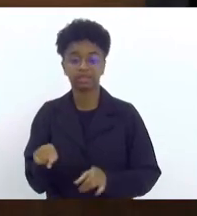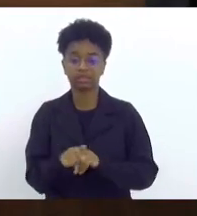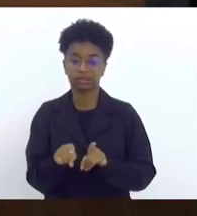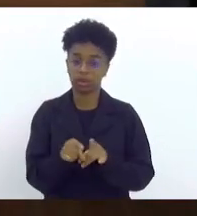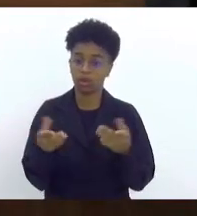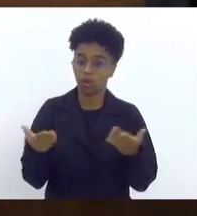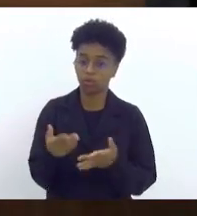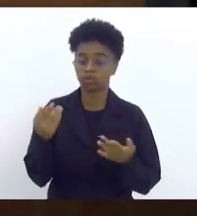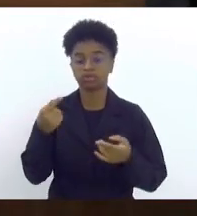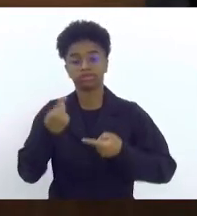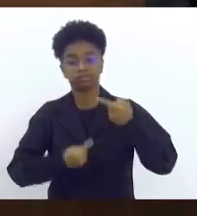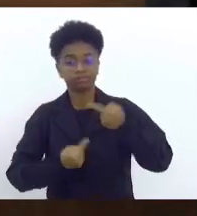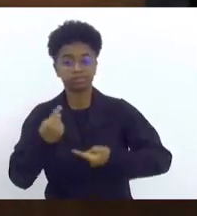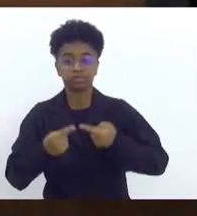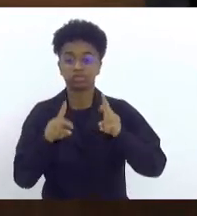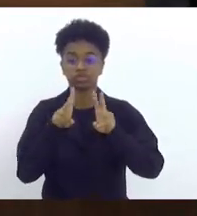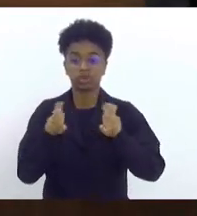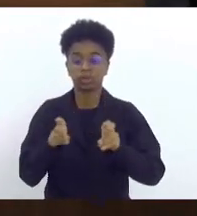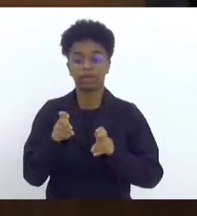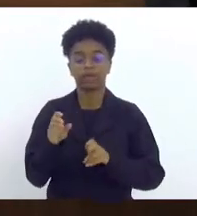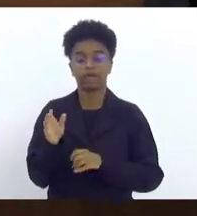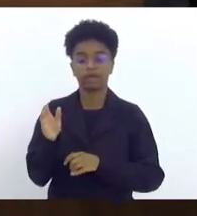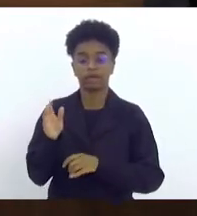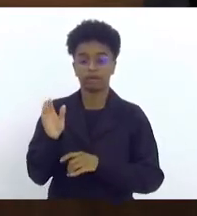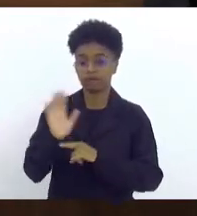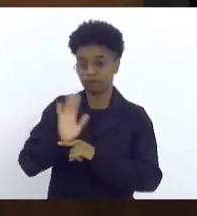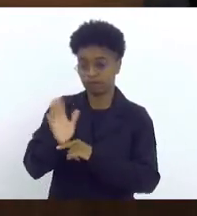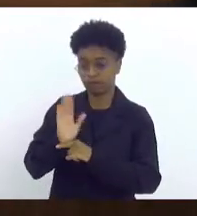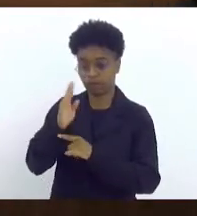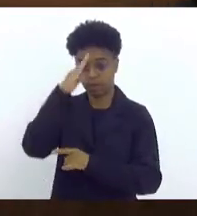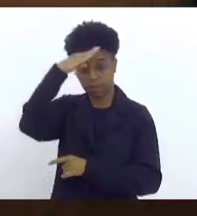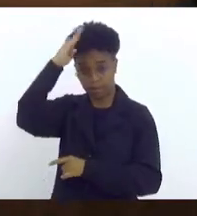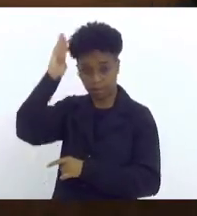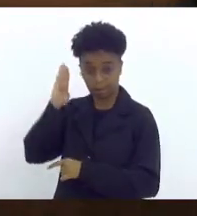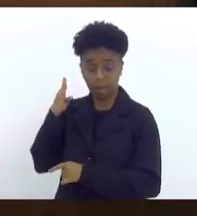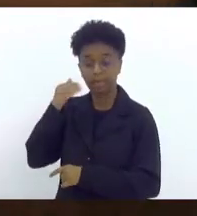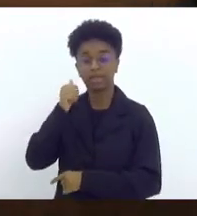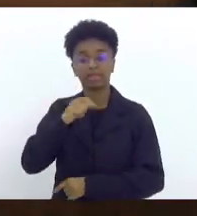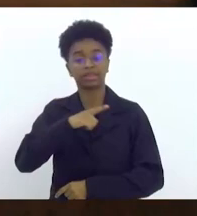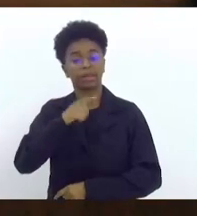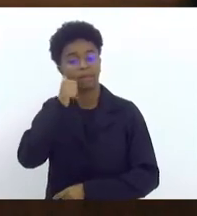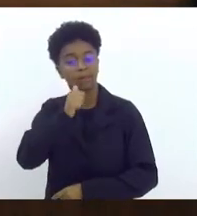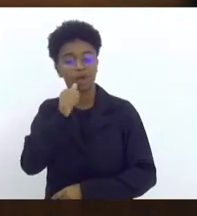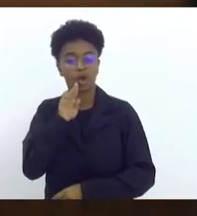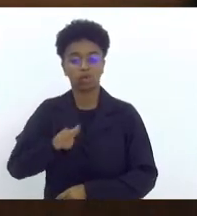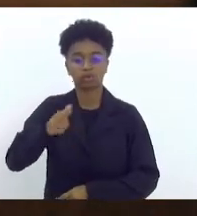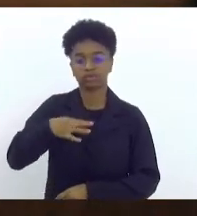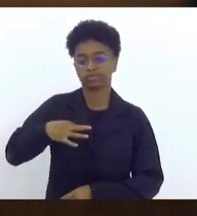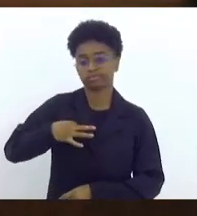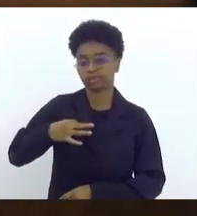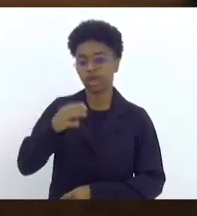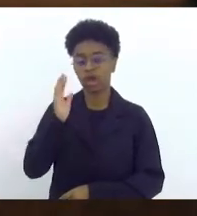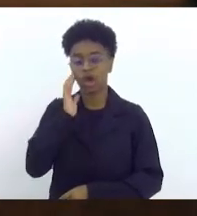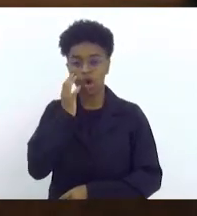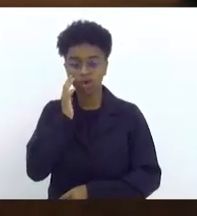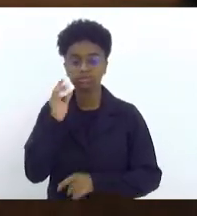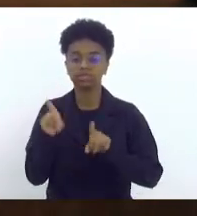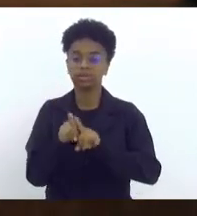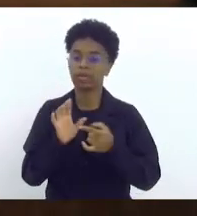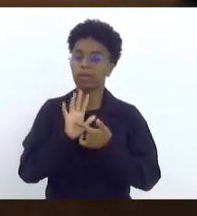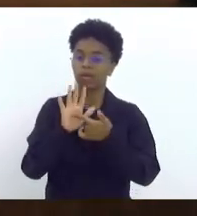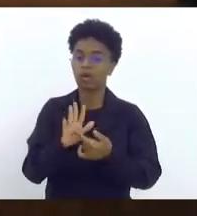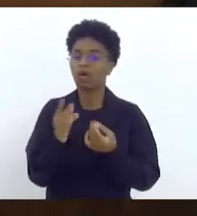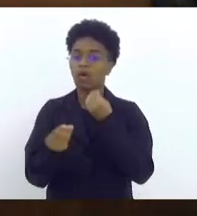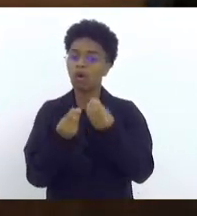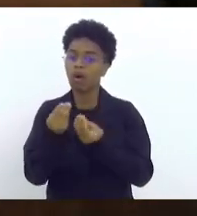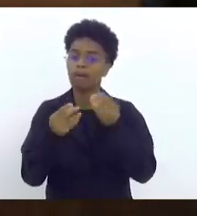o debate da Barbie, o filme Barbie, com mulheres de rosa, entendendo também a especificidade